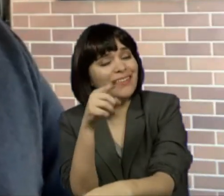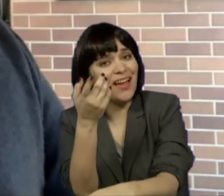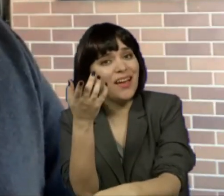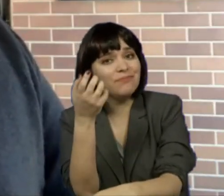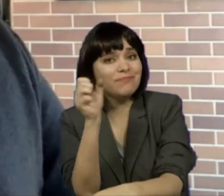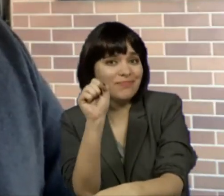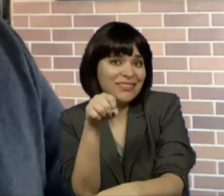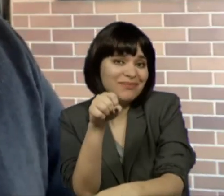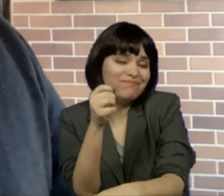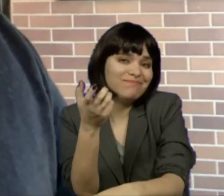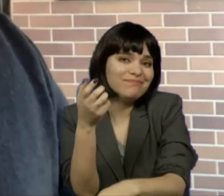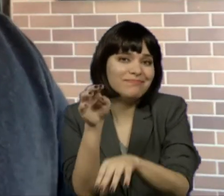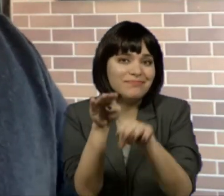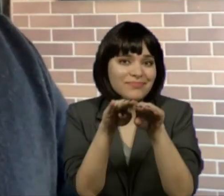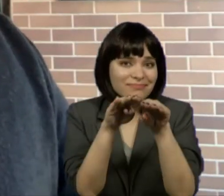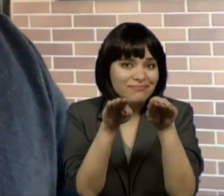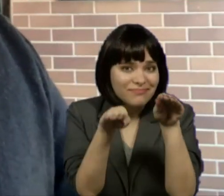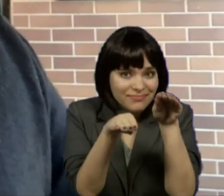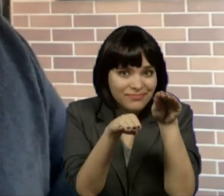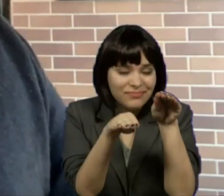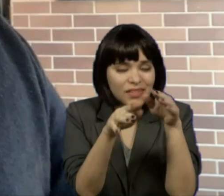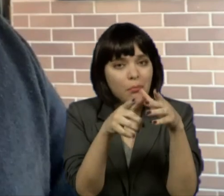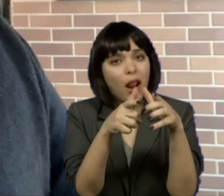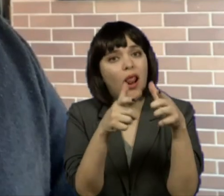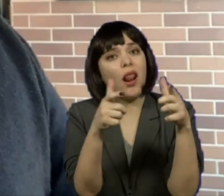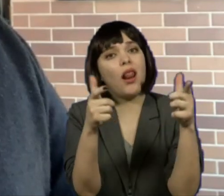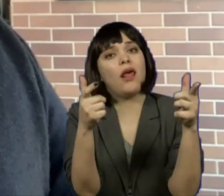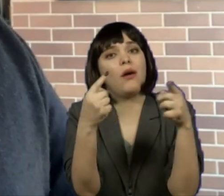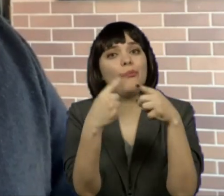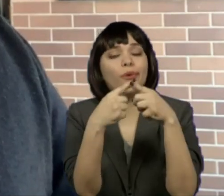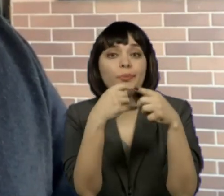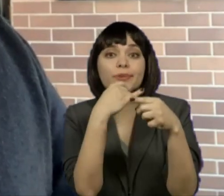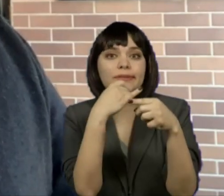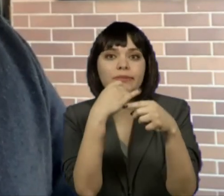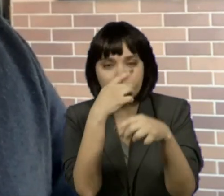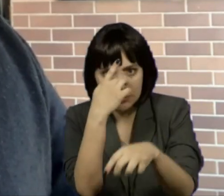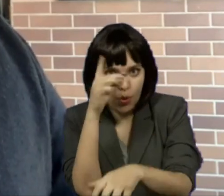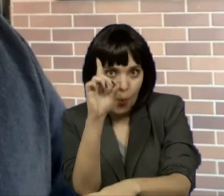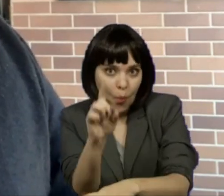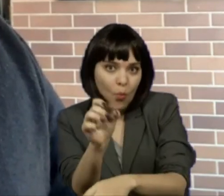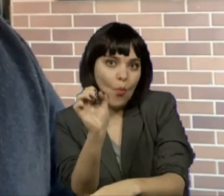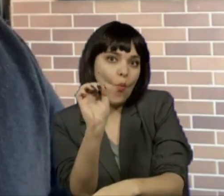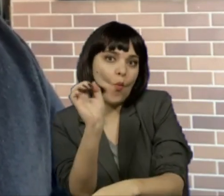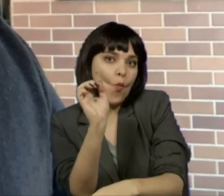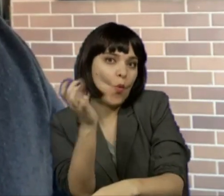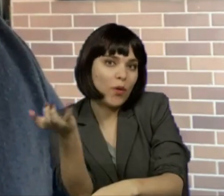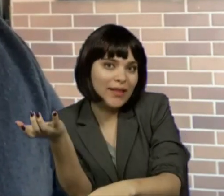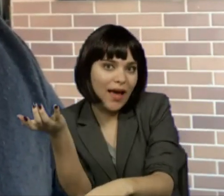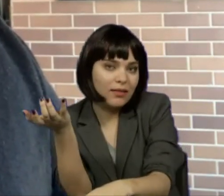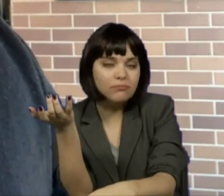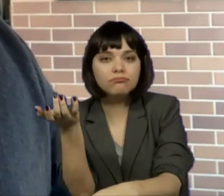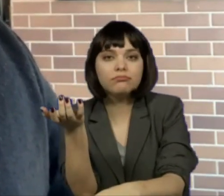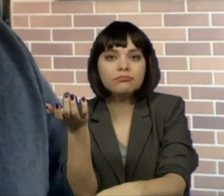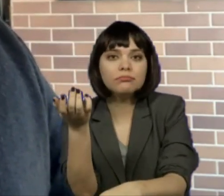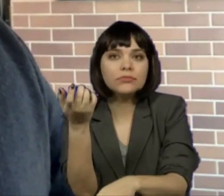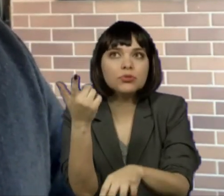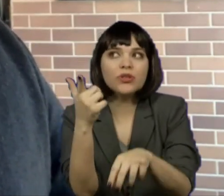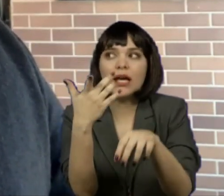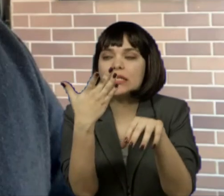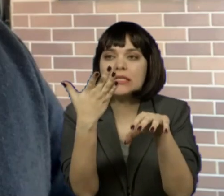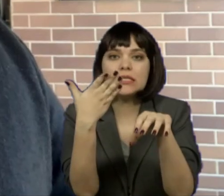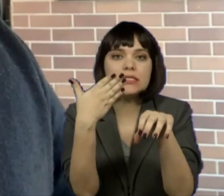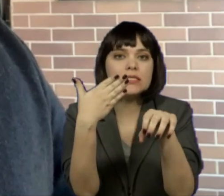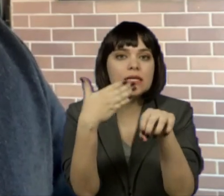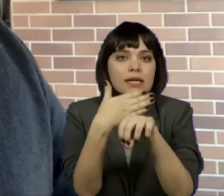Se as desigualdades aumentam, para quem não tem, como o Alan bem pontuou, não tem